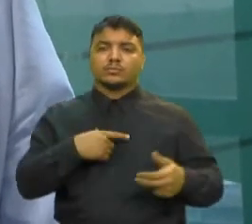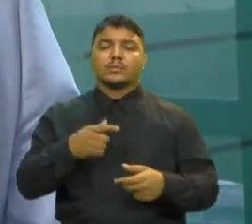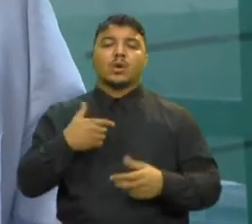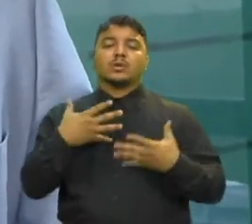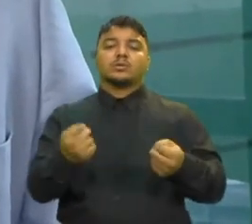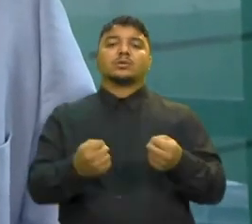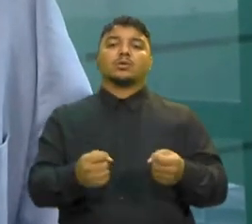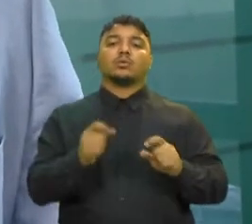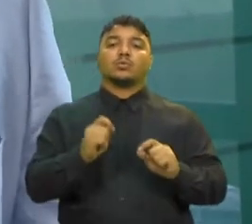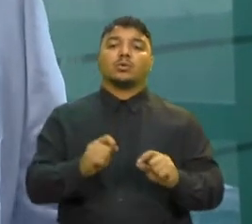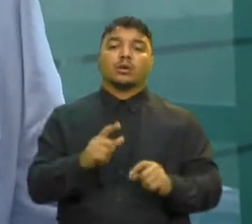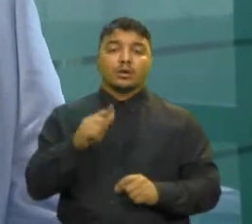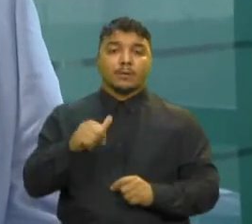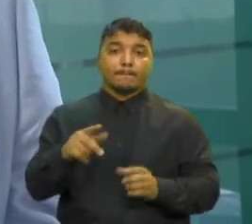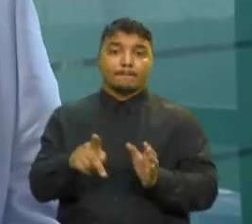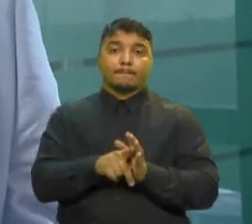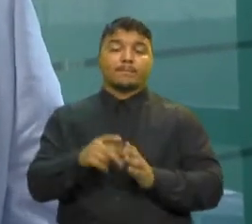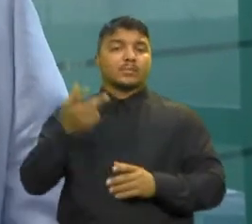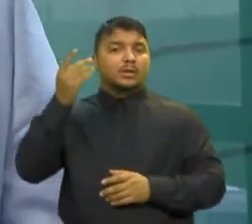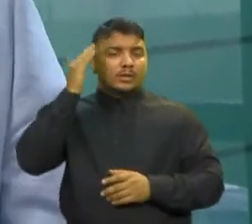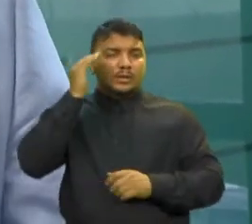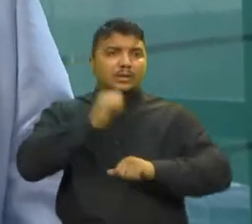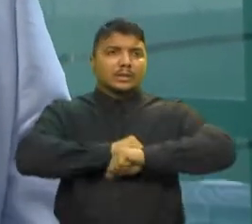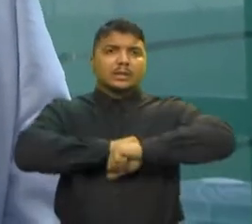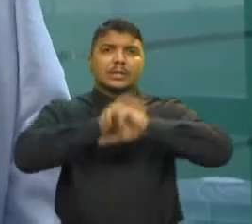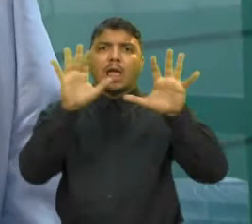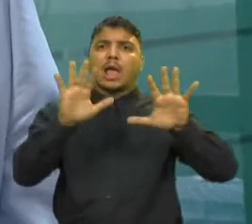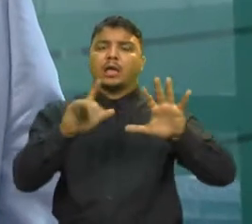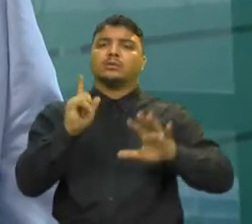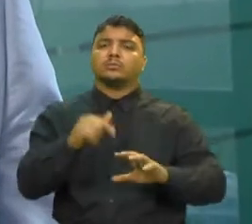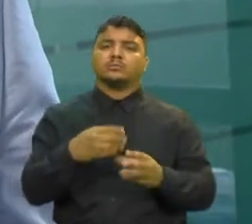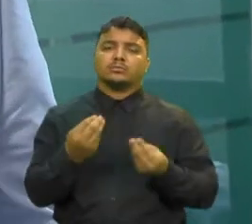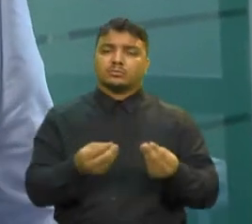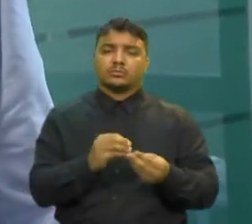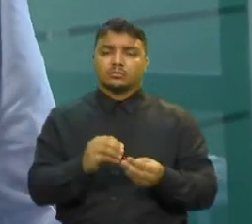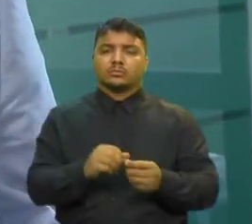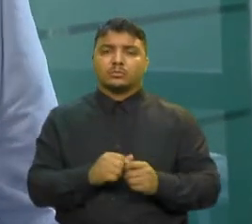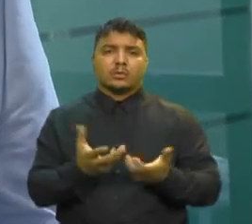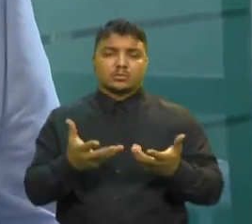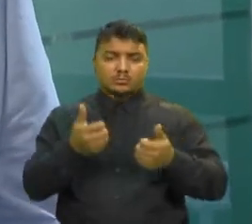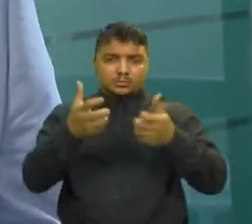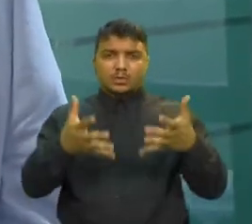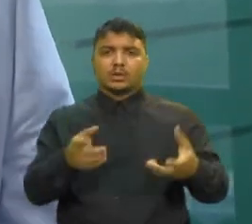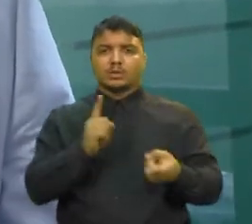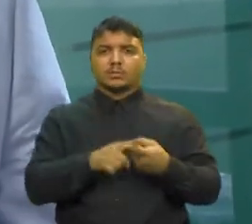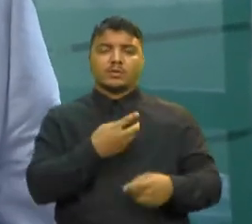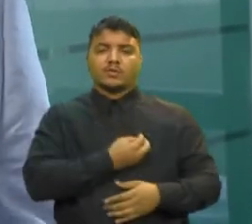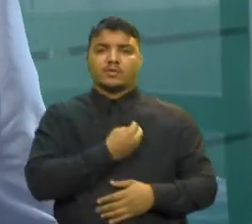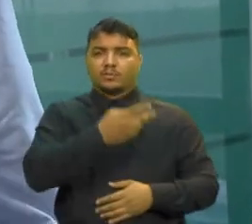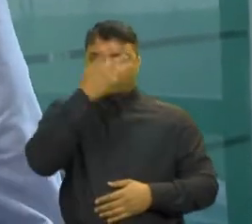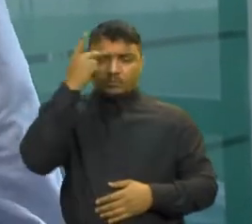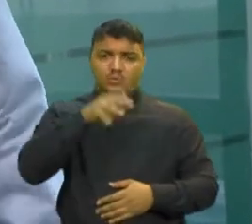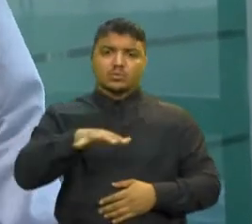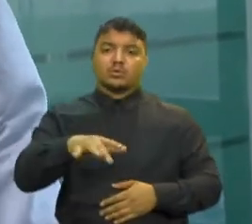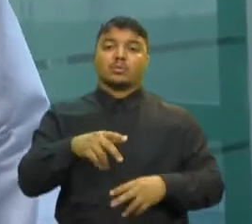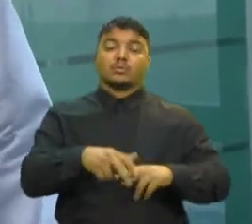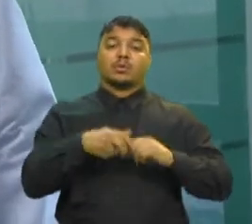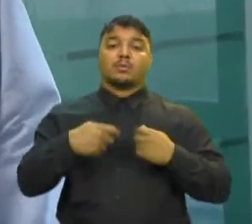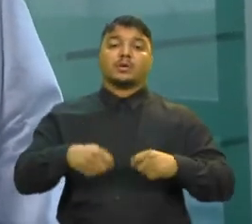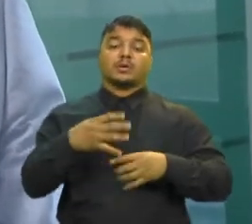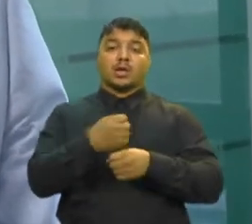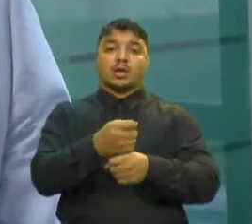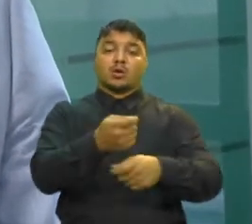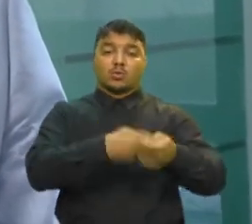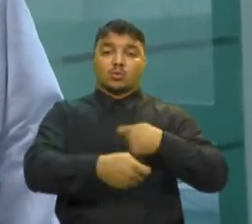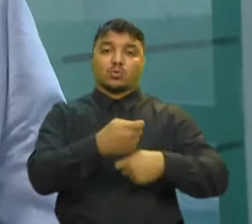é exatamente traduzir essas questões Para que possa facilitar inclusive a vida das pessoas A gente precisa de economia